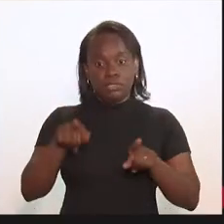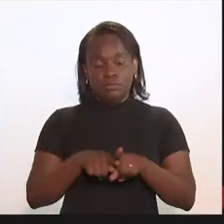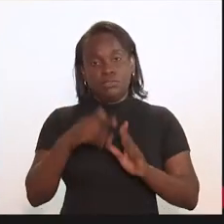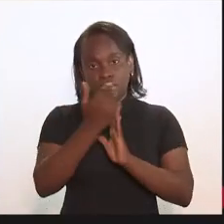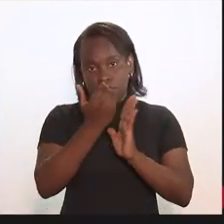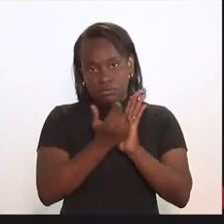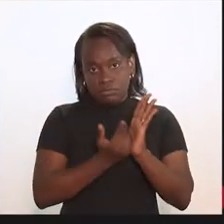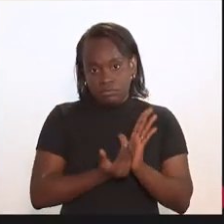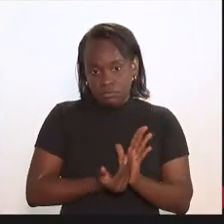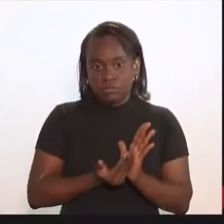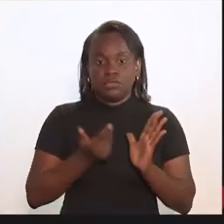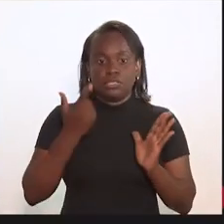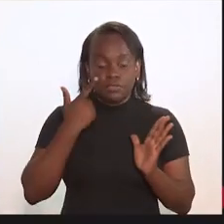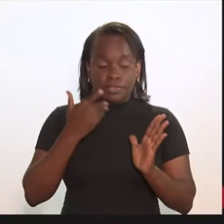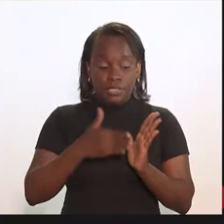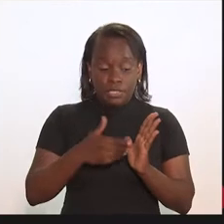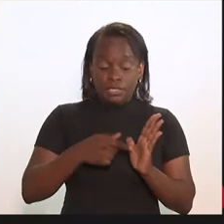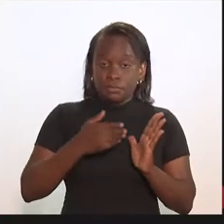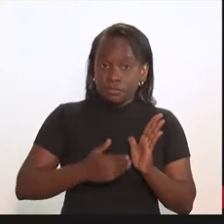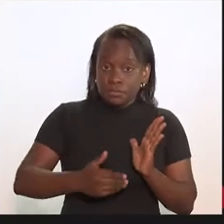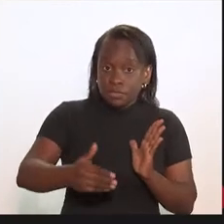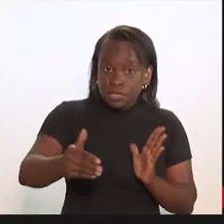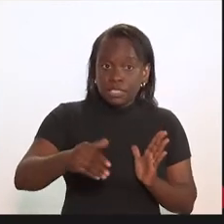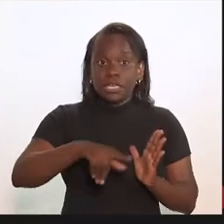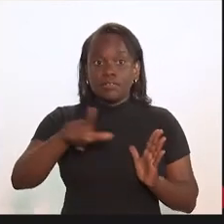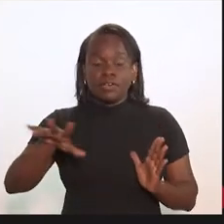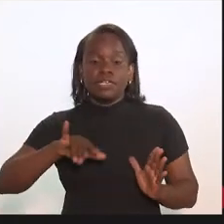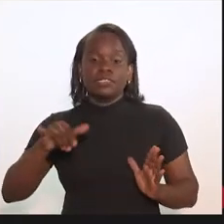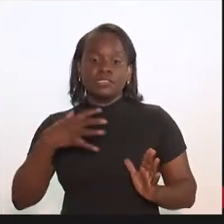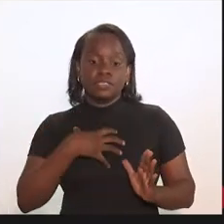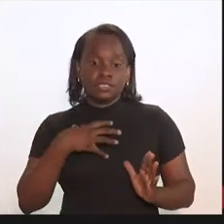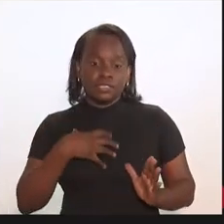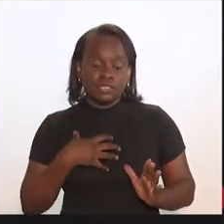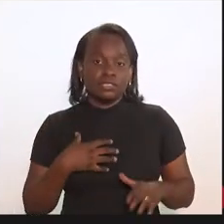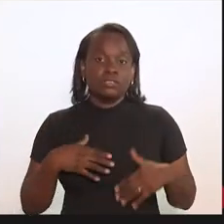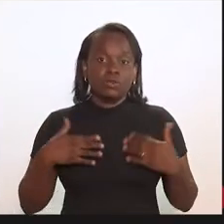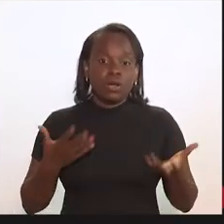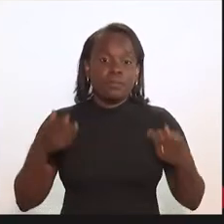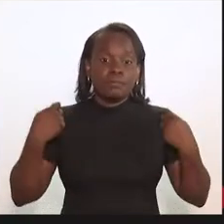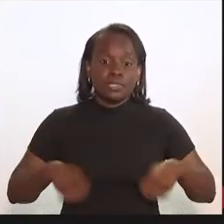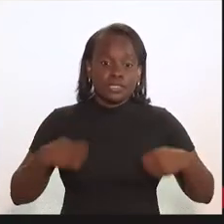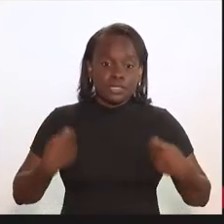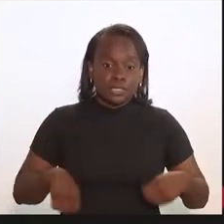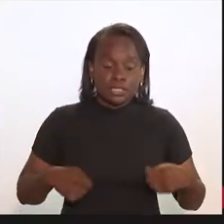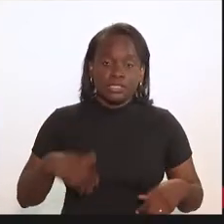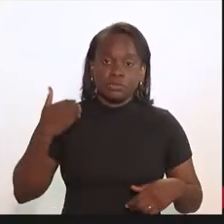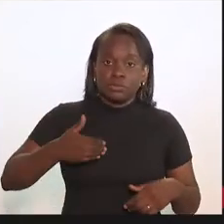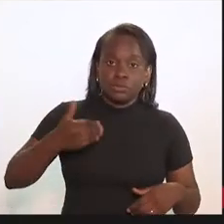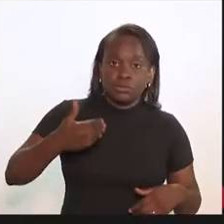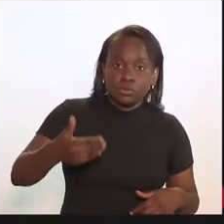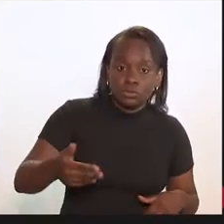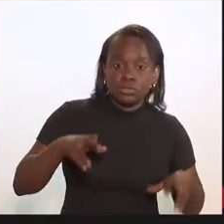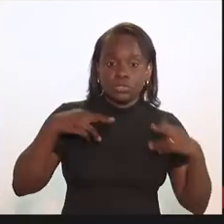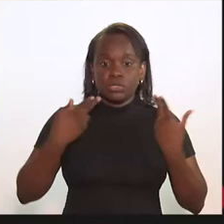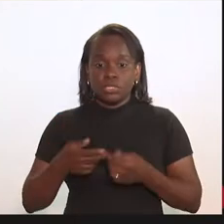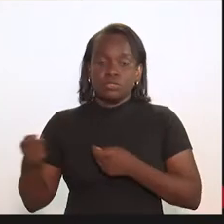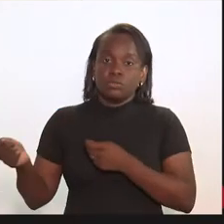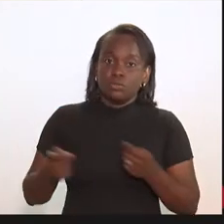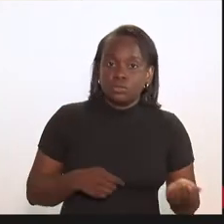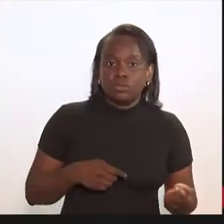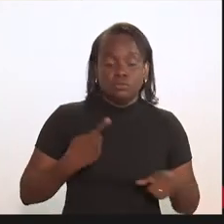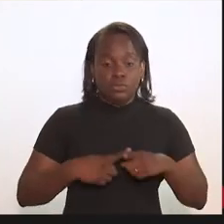cronograma. A partir dele é que nós vamos, então, sentir qual vai ser a necessidade da frequência das nossas